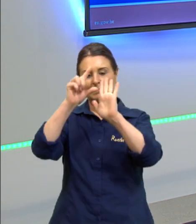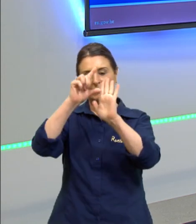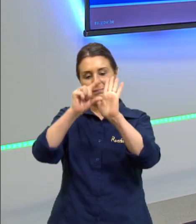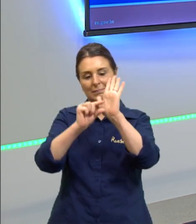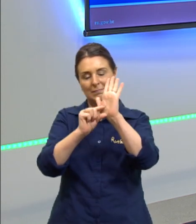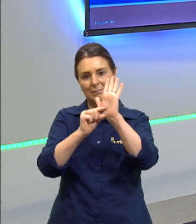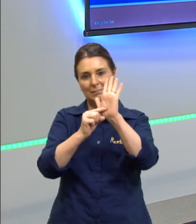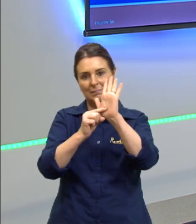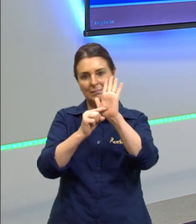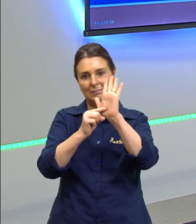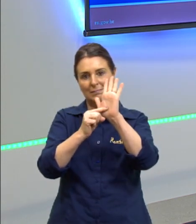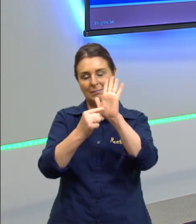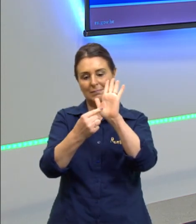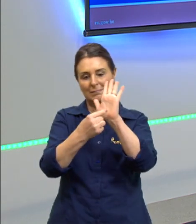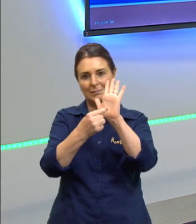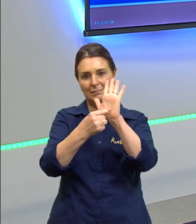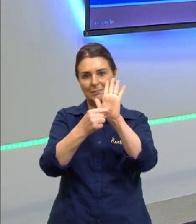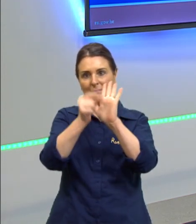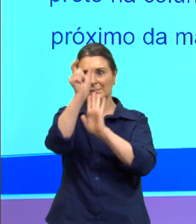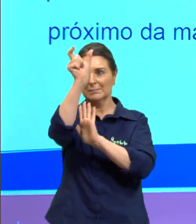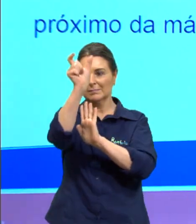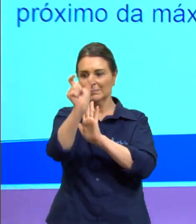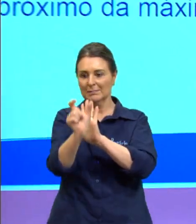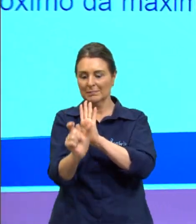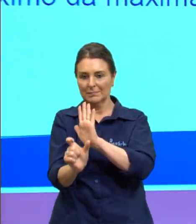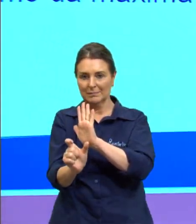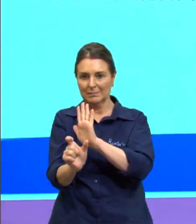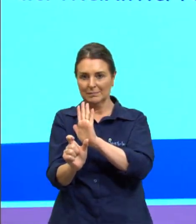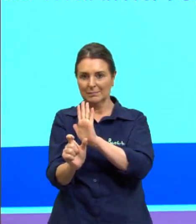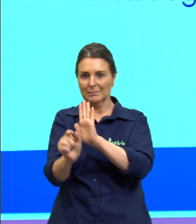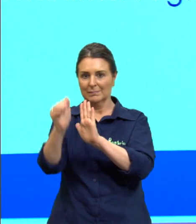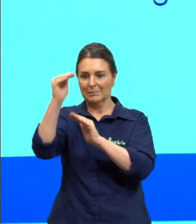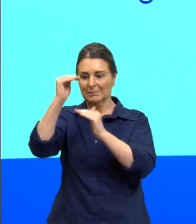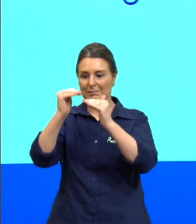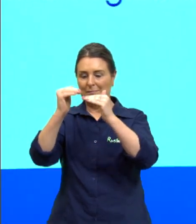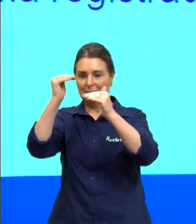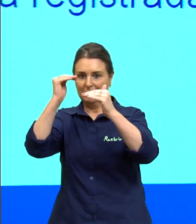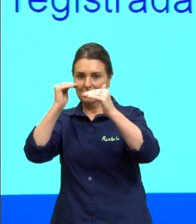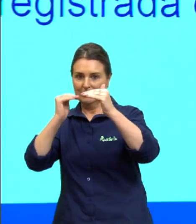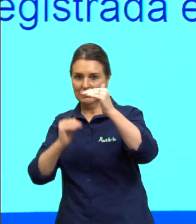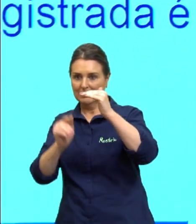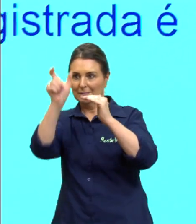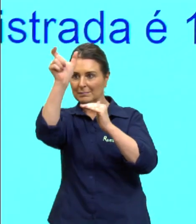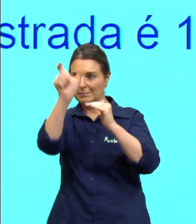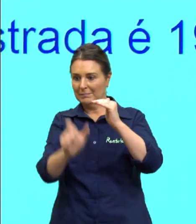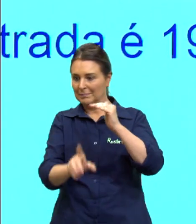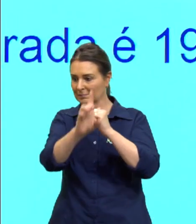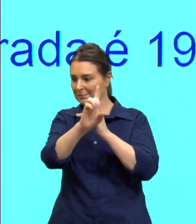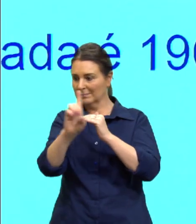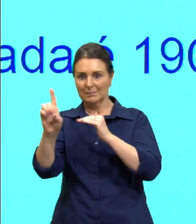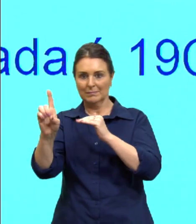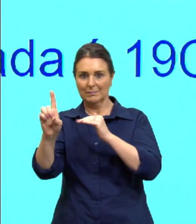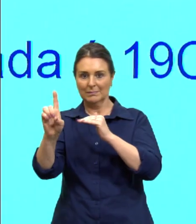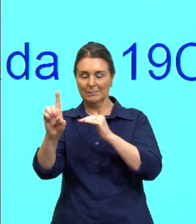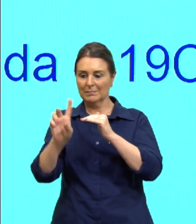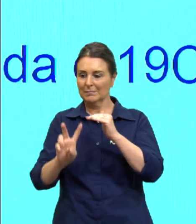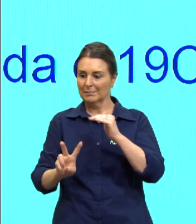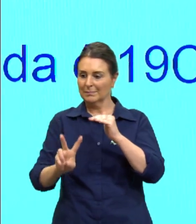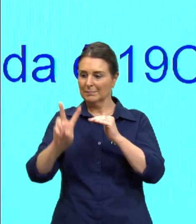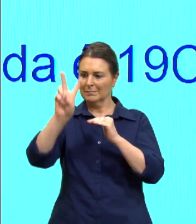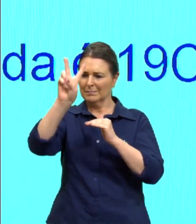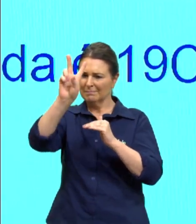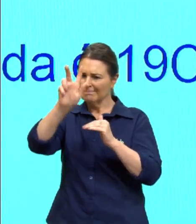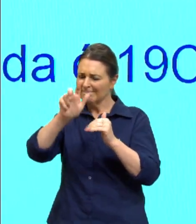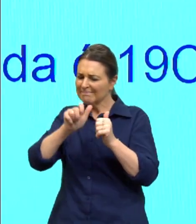deste filete né do filete preto na coluna da direita e o valor mais